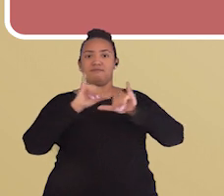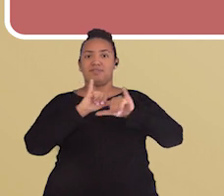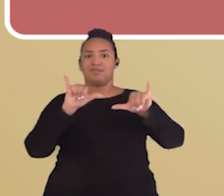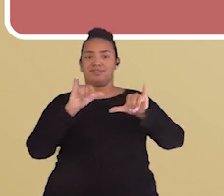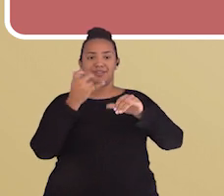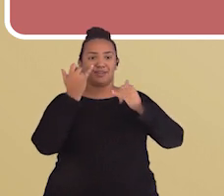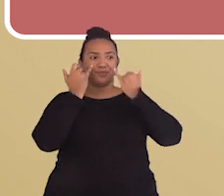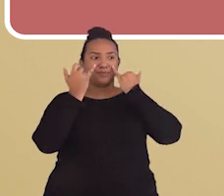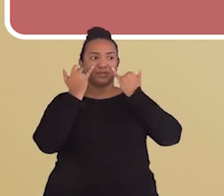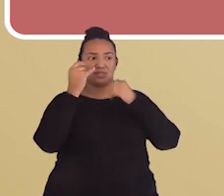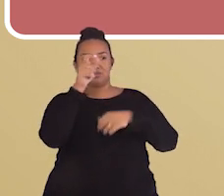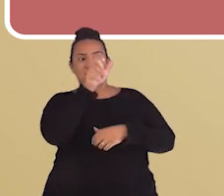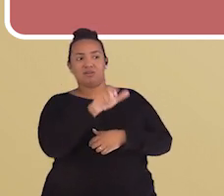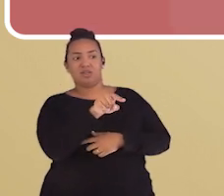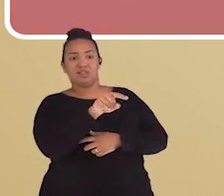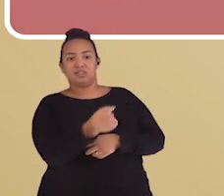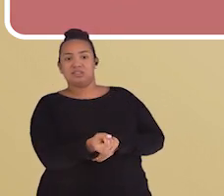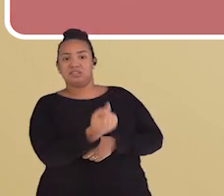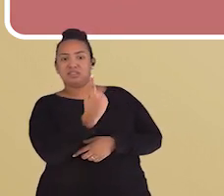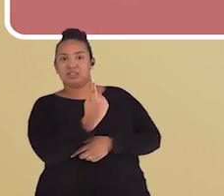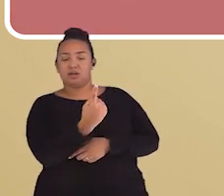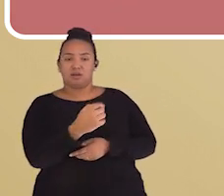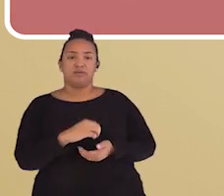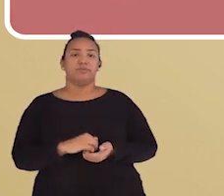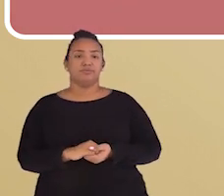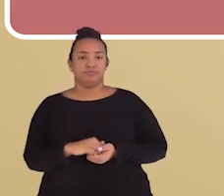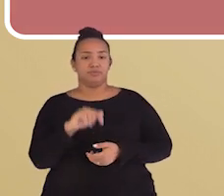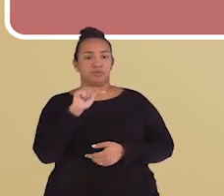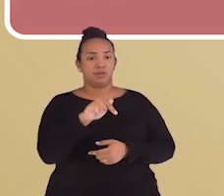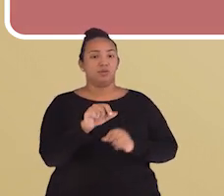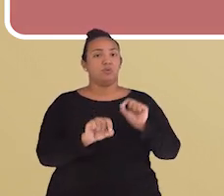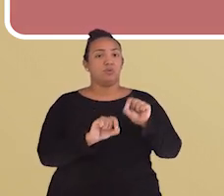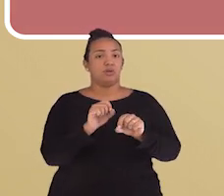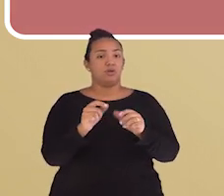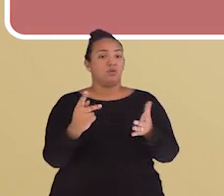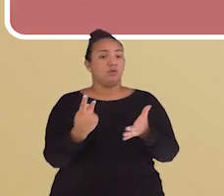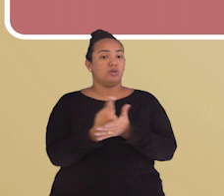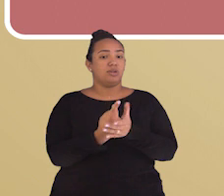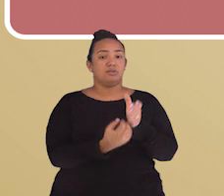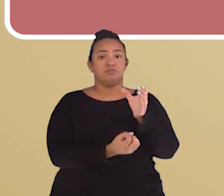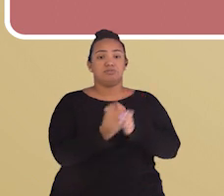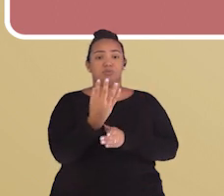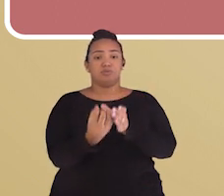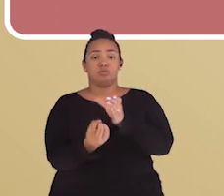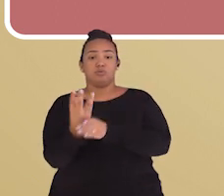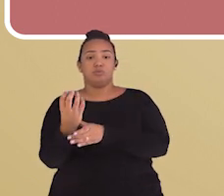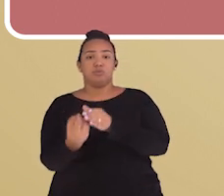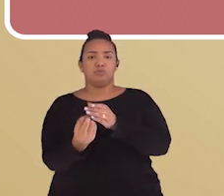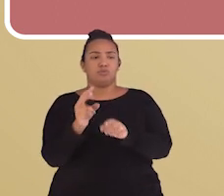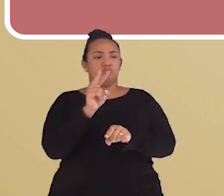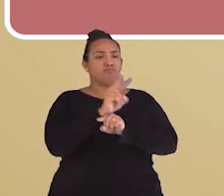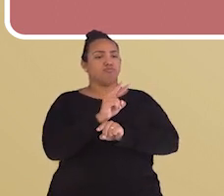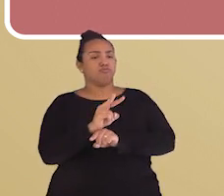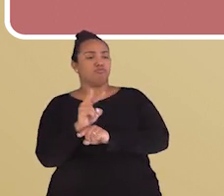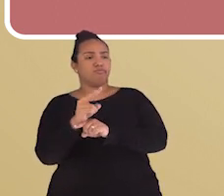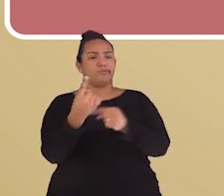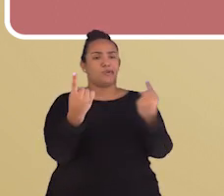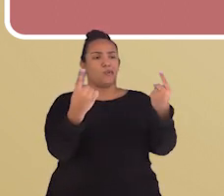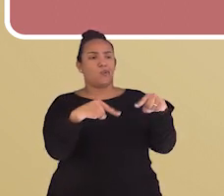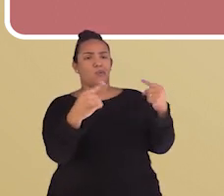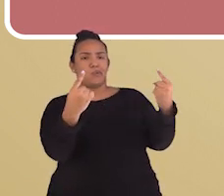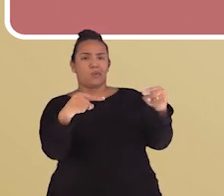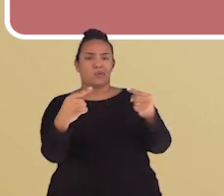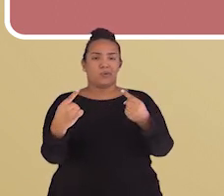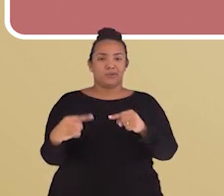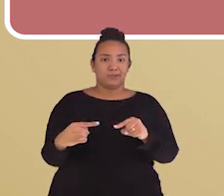químico, transmitindo as informações desse inimigo ao longo da cadeia de comando, desencadeando a produção de anticorpos especialmente direcionados para combater